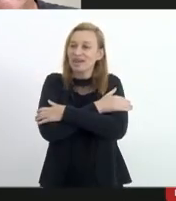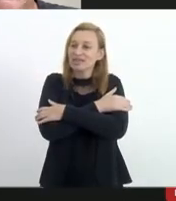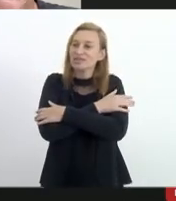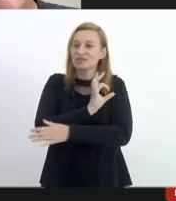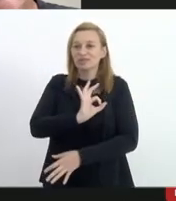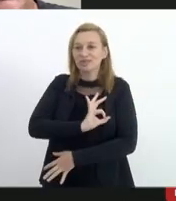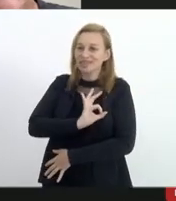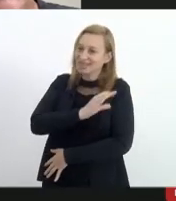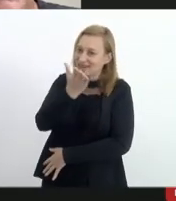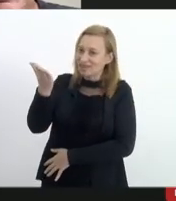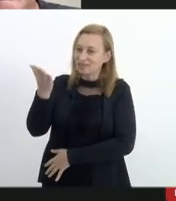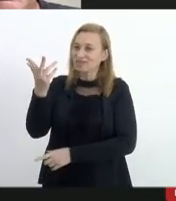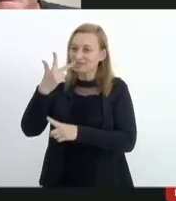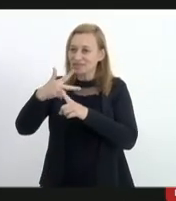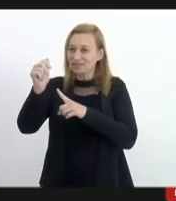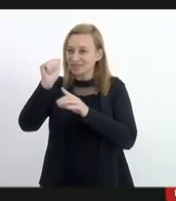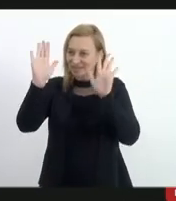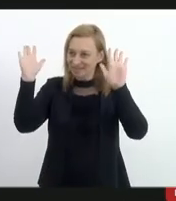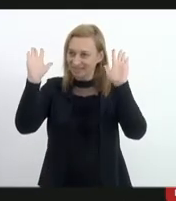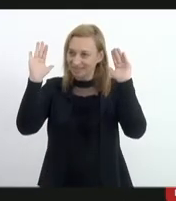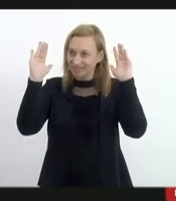comandante aí vitória sobre a morte